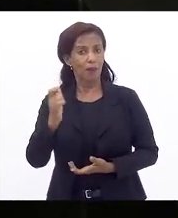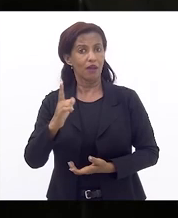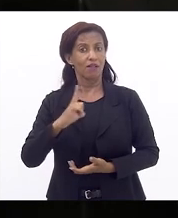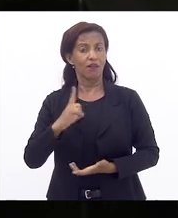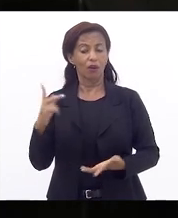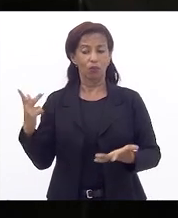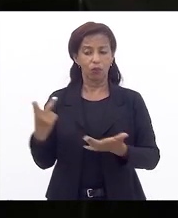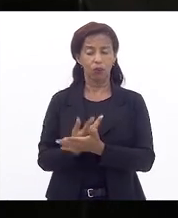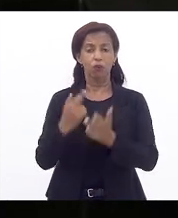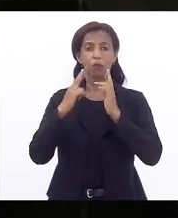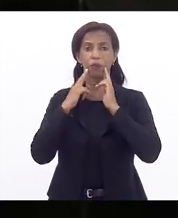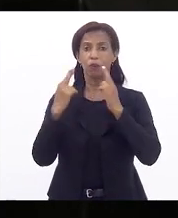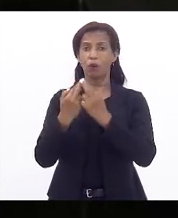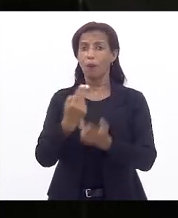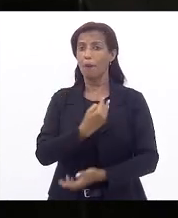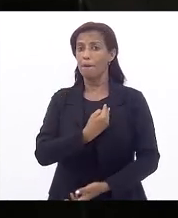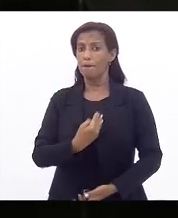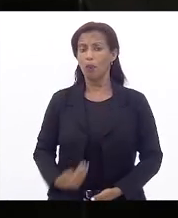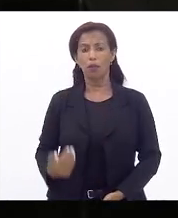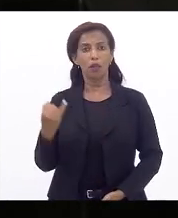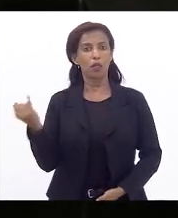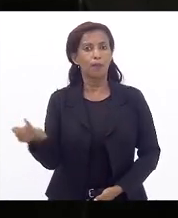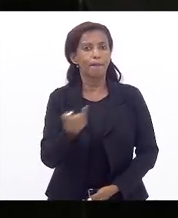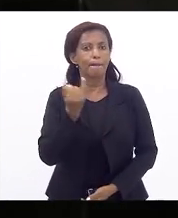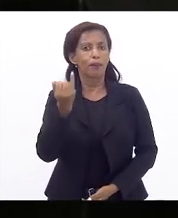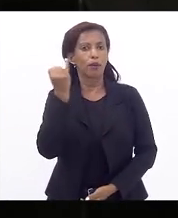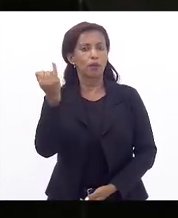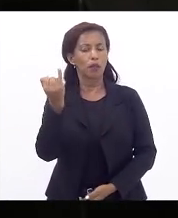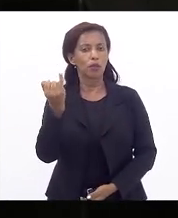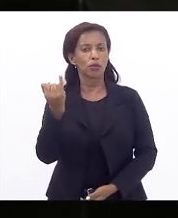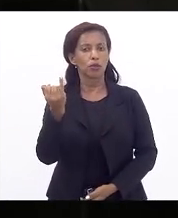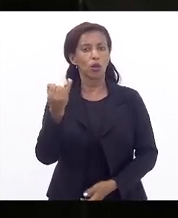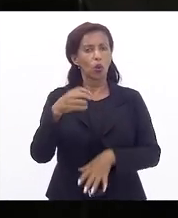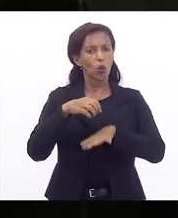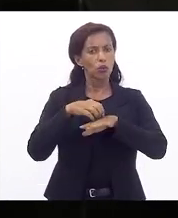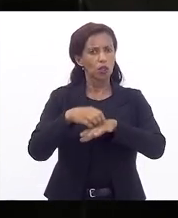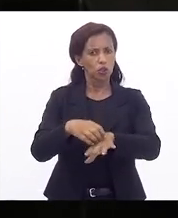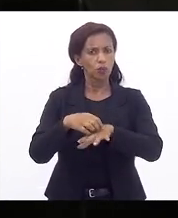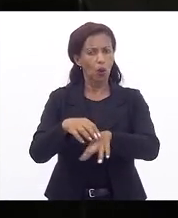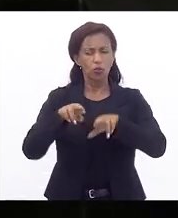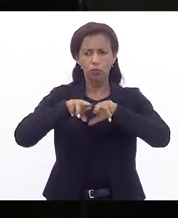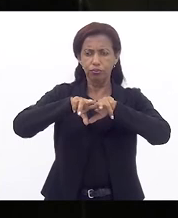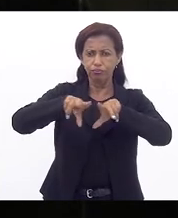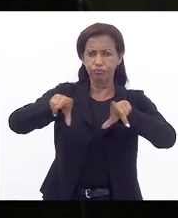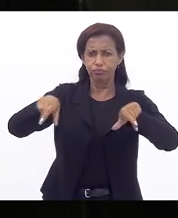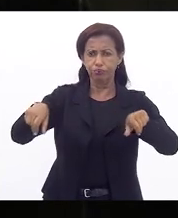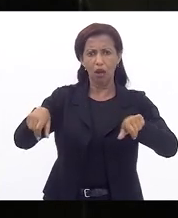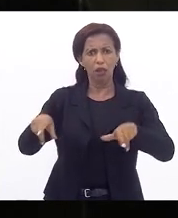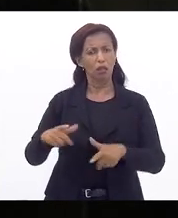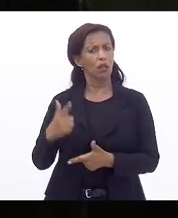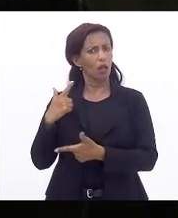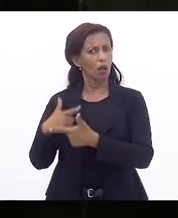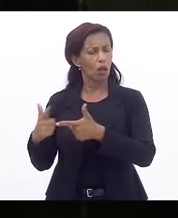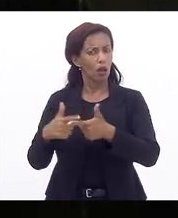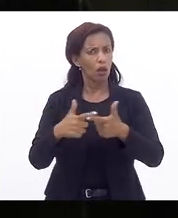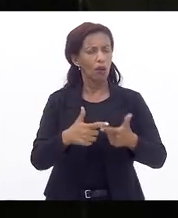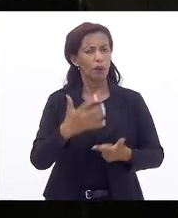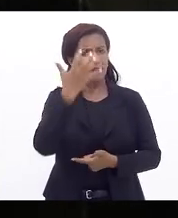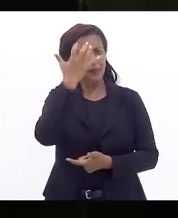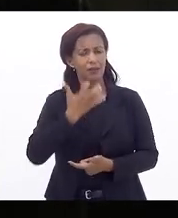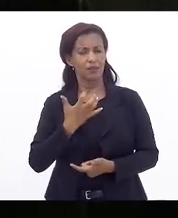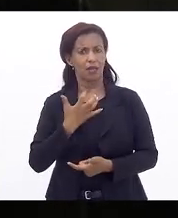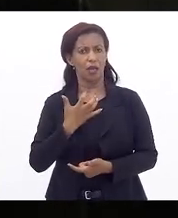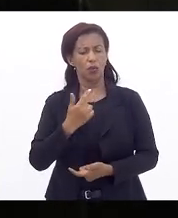audiência pública muito importante. O sistema de transporte público no Rio de Janeiro vive à beira de um colapso. O governador